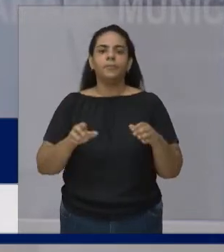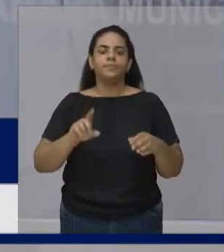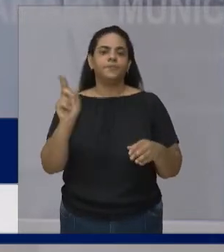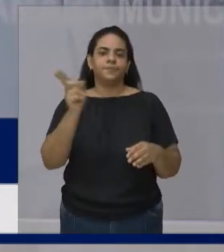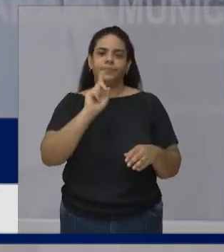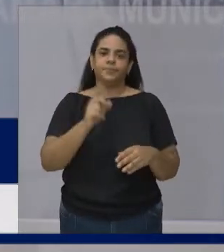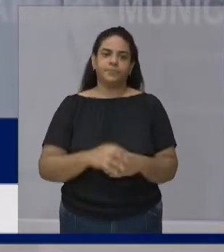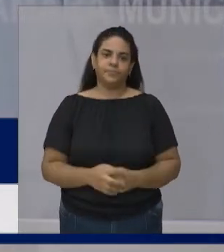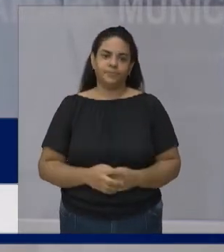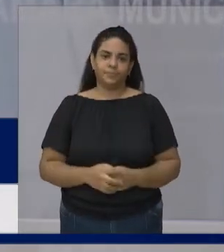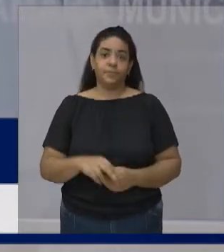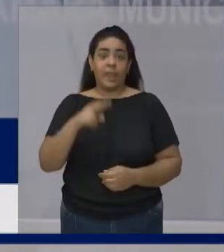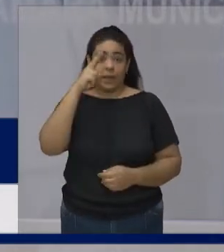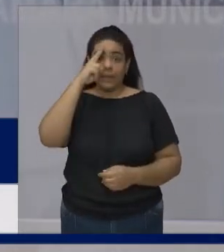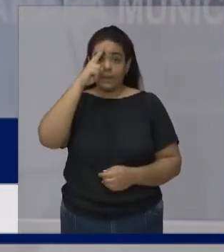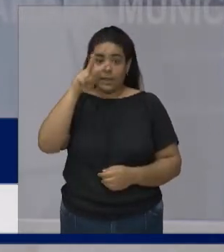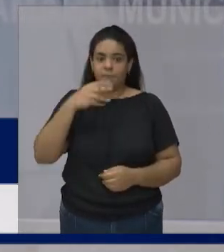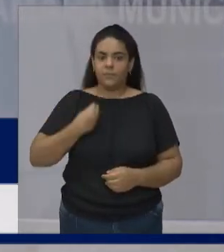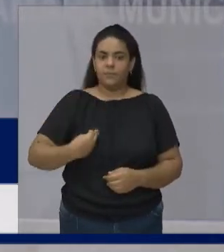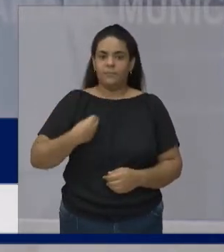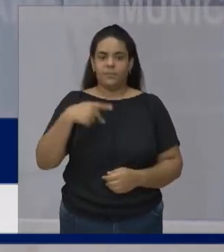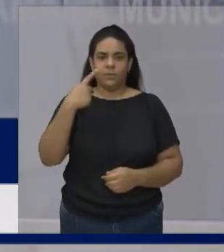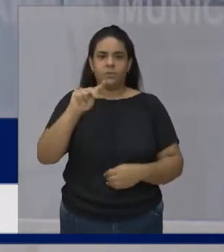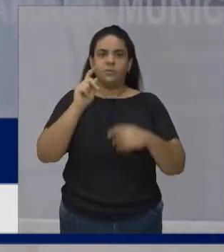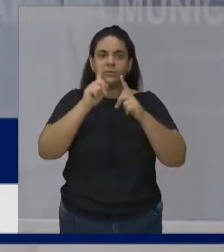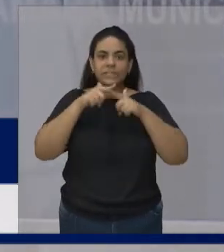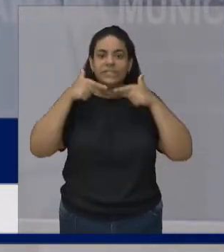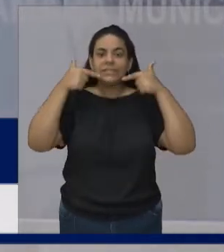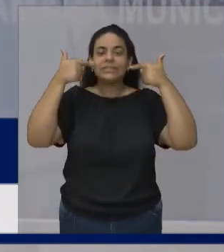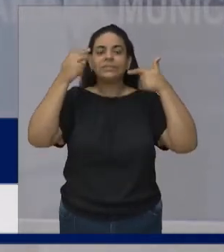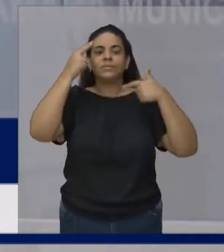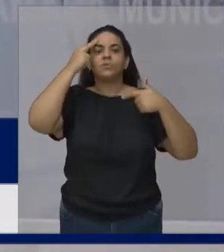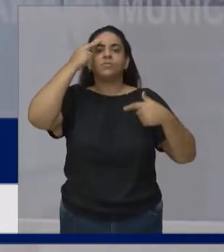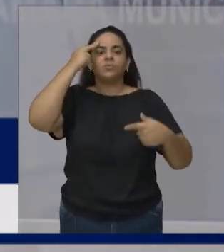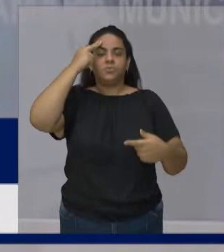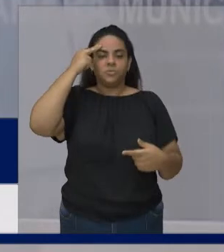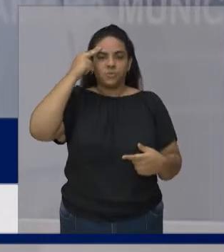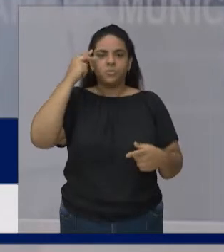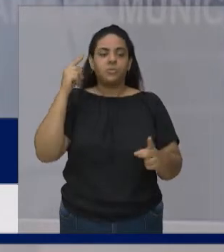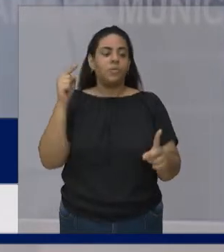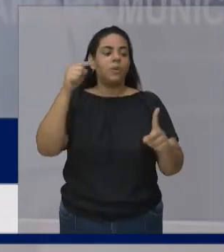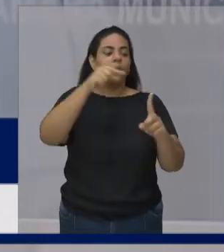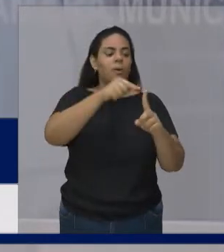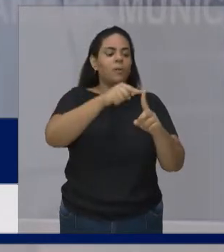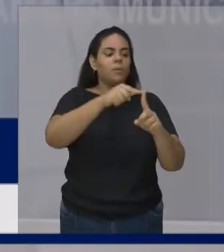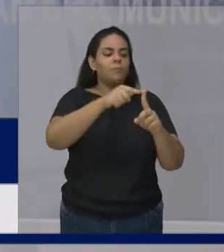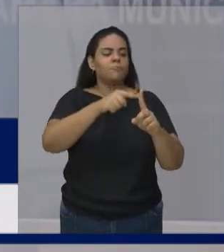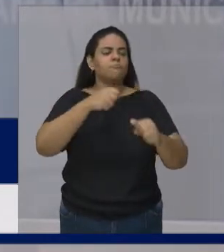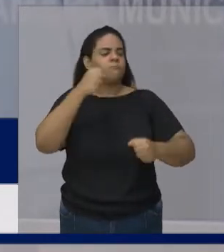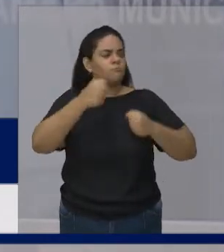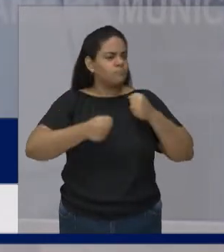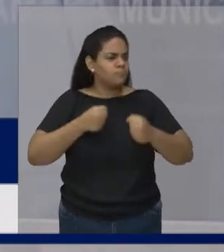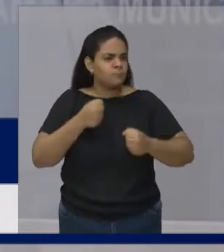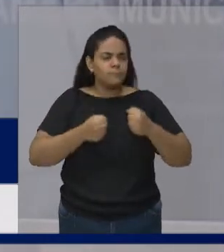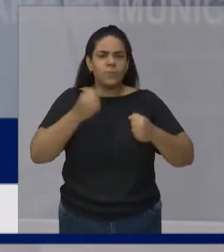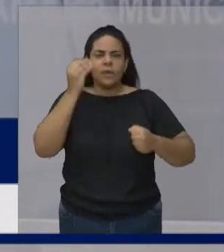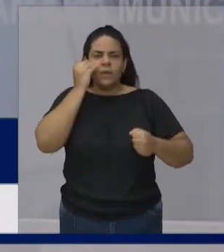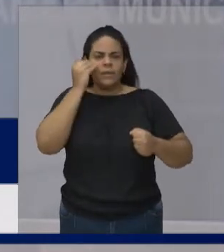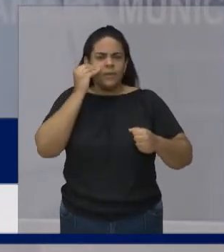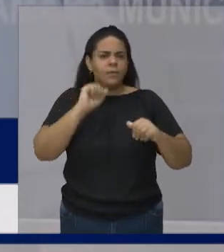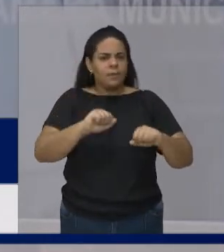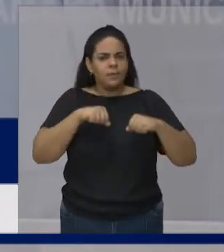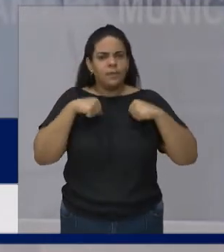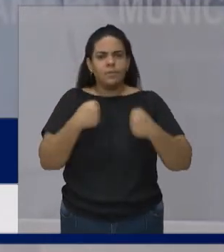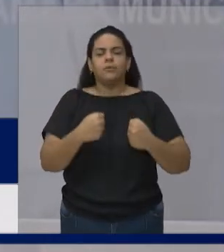Sorria para a vida E vai em busca dos sonhos Dos objetivos Porque eu digo que dentro De cada um de nós Existe uma força muito grande